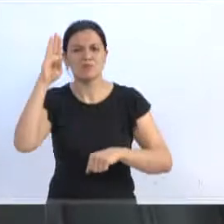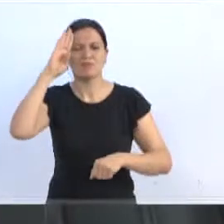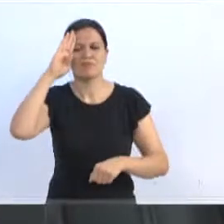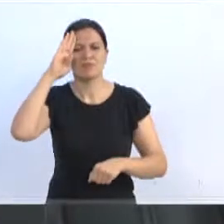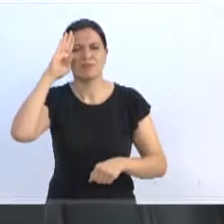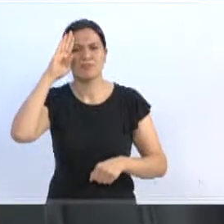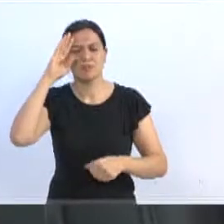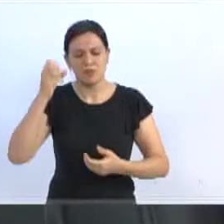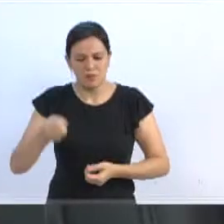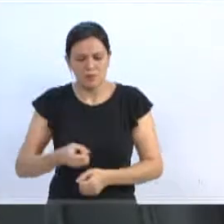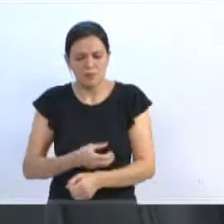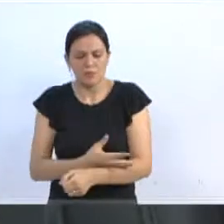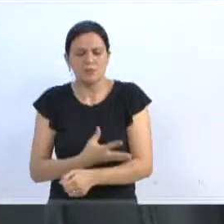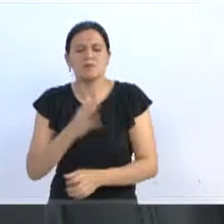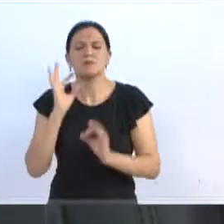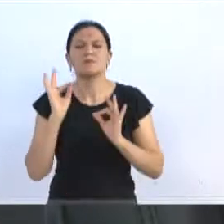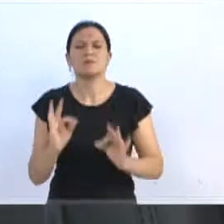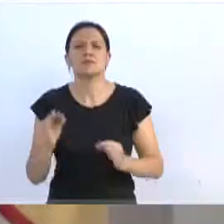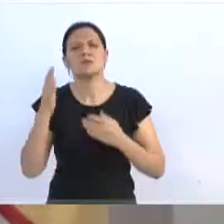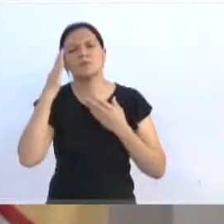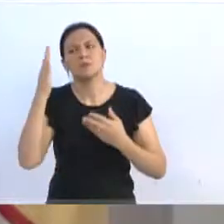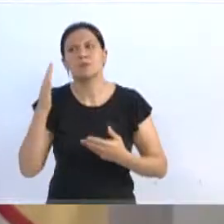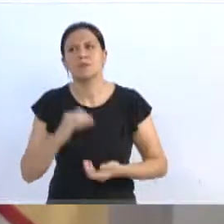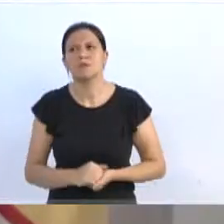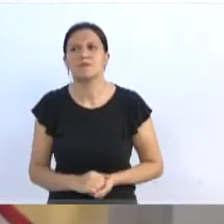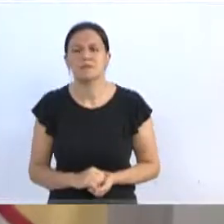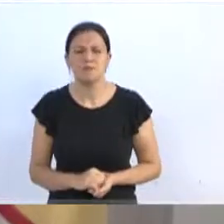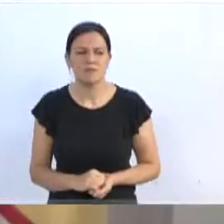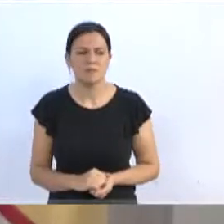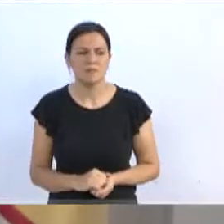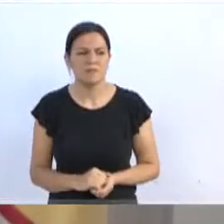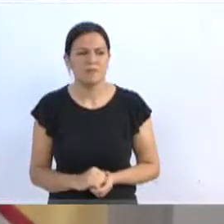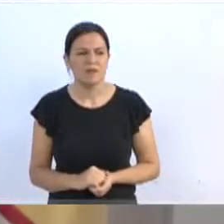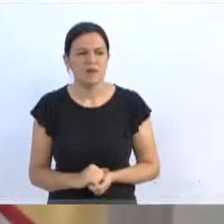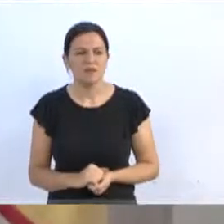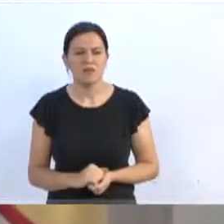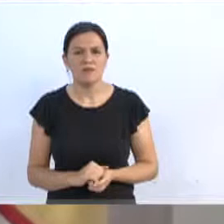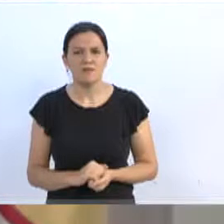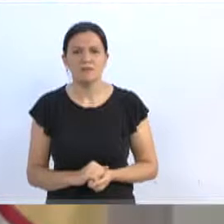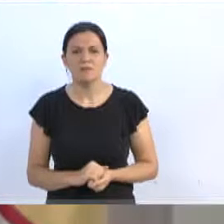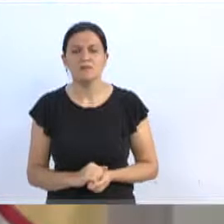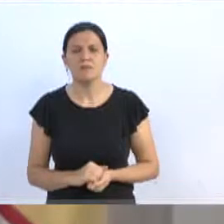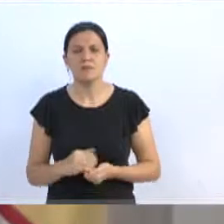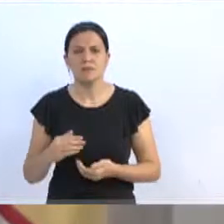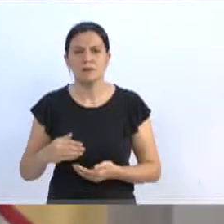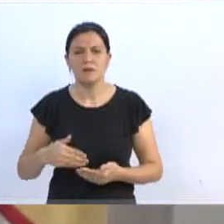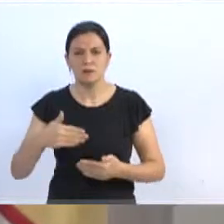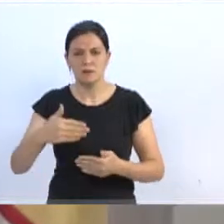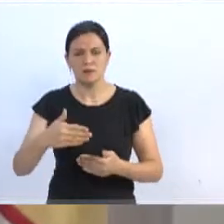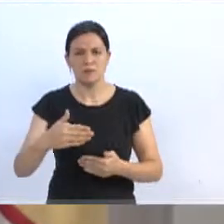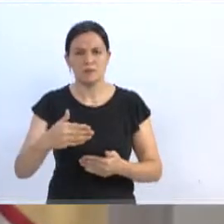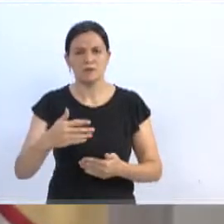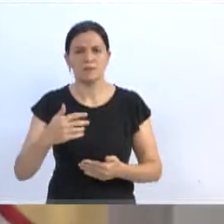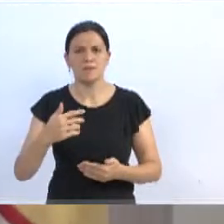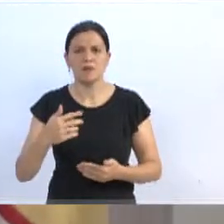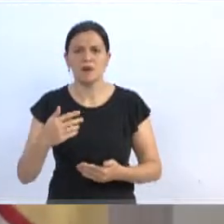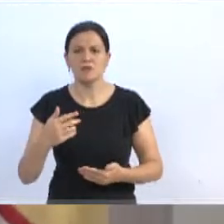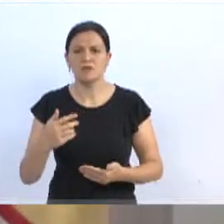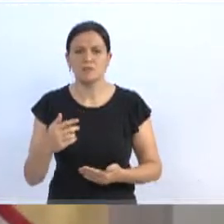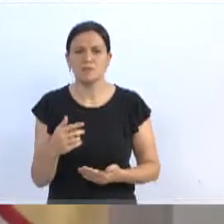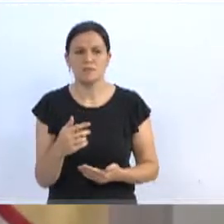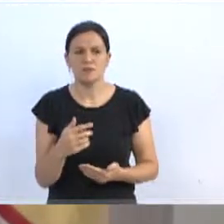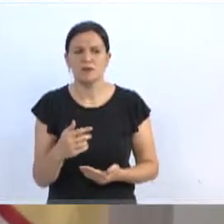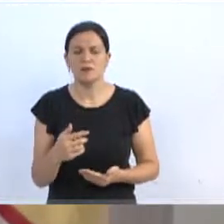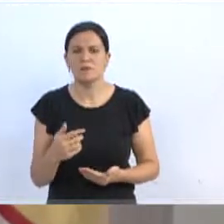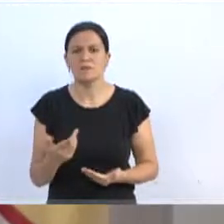me emociona com certeza. Muito obrigado. Dando continuidade, tivemos aí também um final de